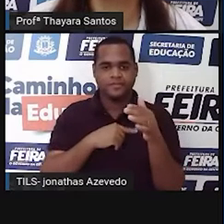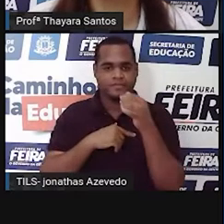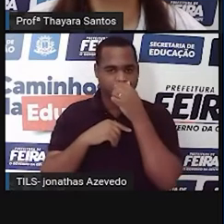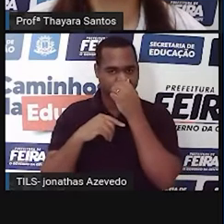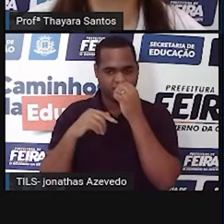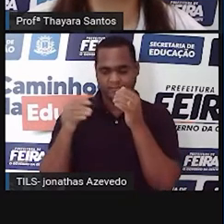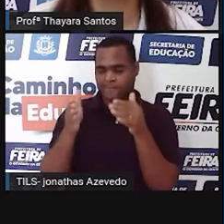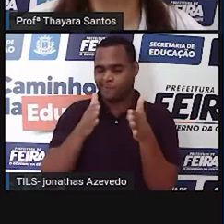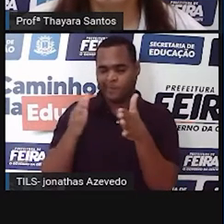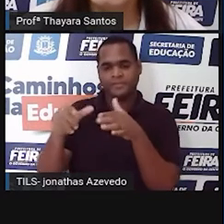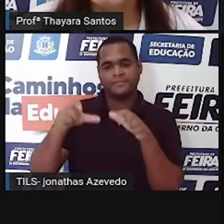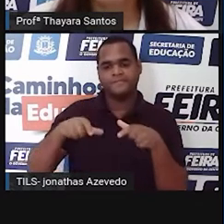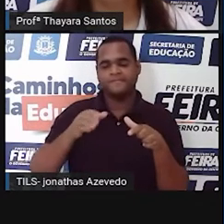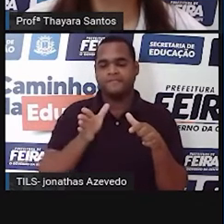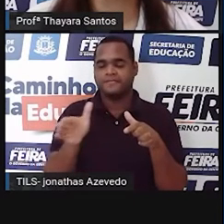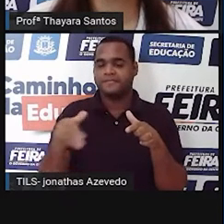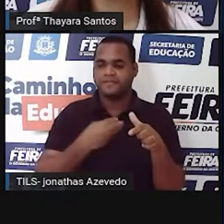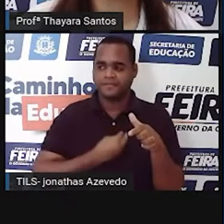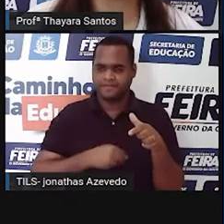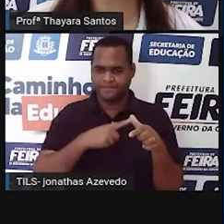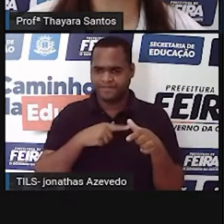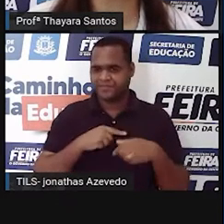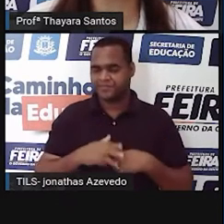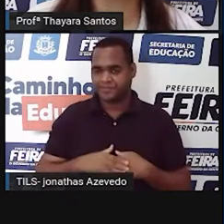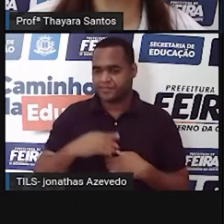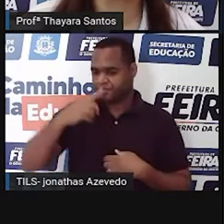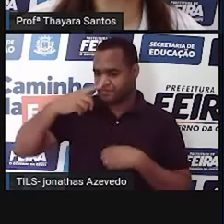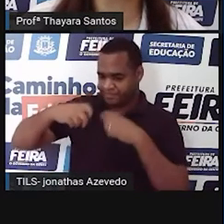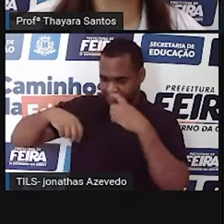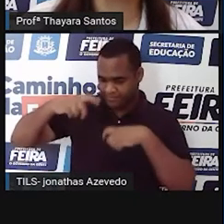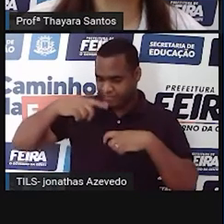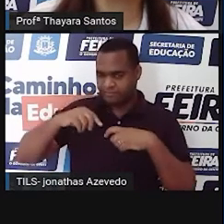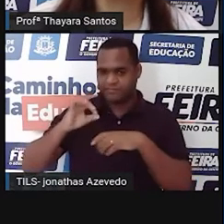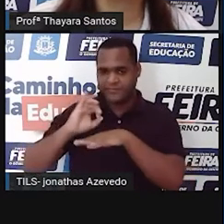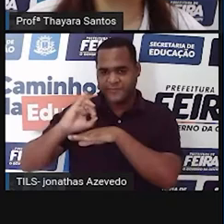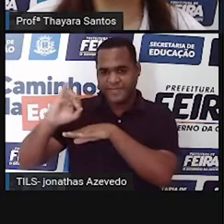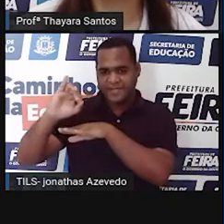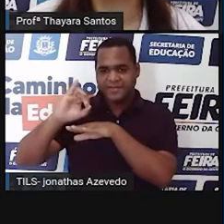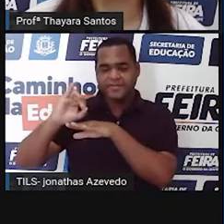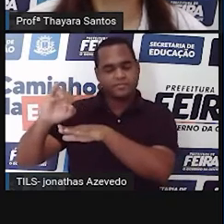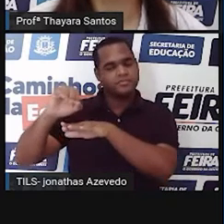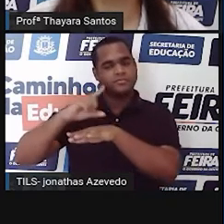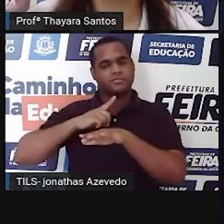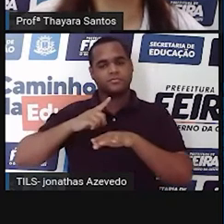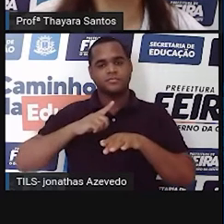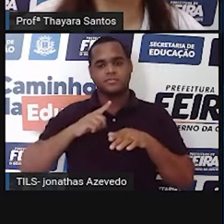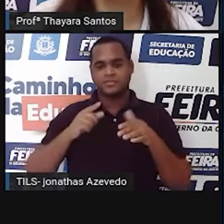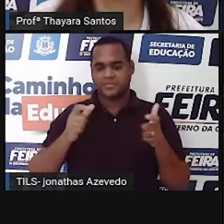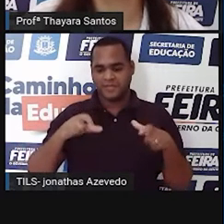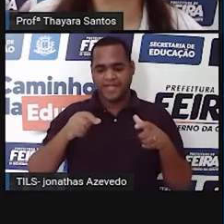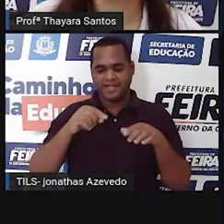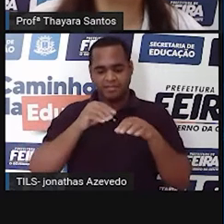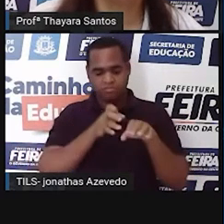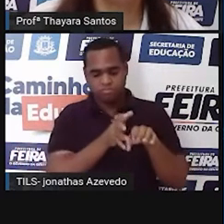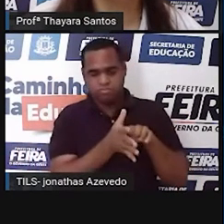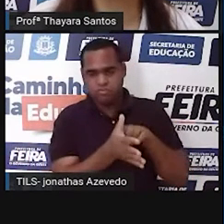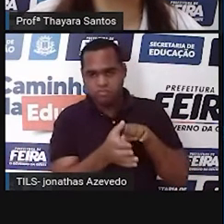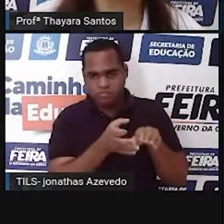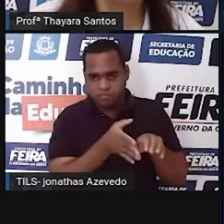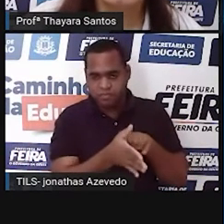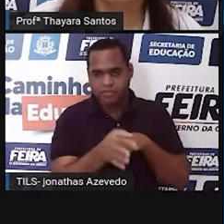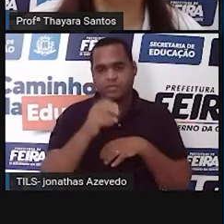hidrográficas que nascem nele. Então, a poluição industrial e doméstica, o descarte dos esgotos domésticos e